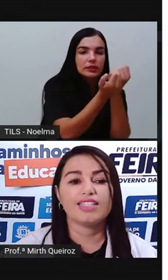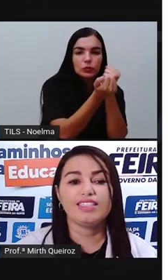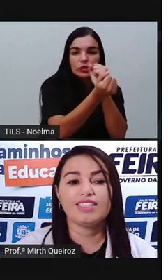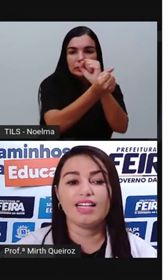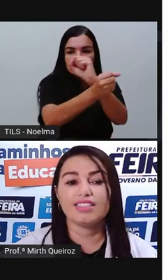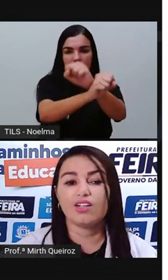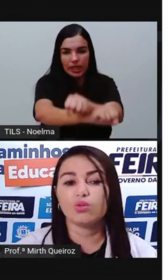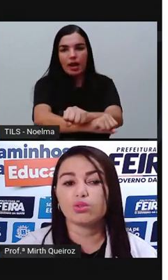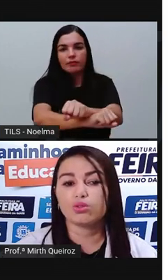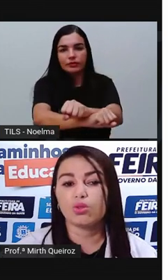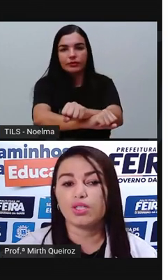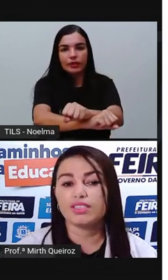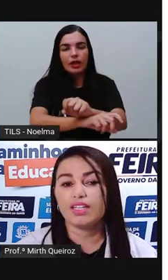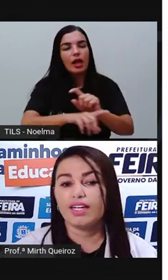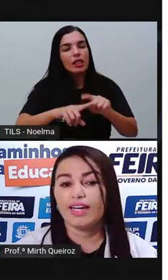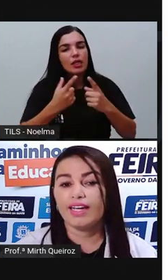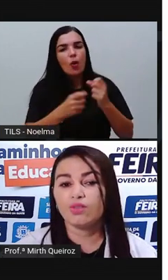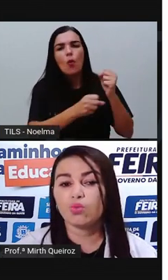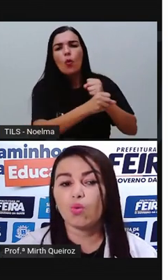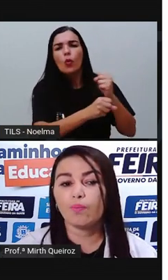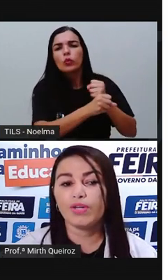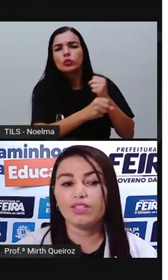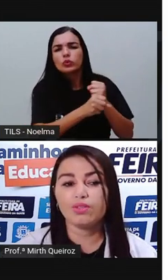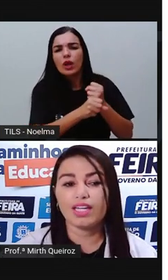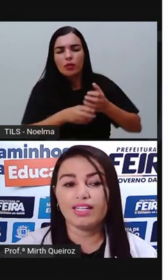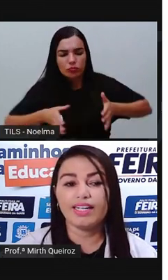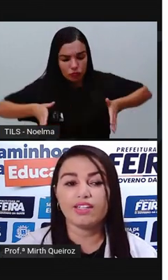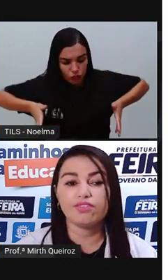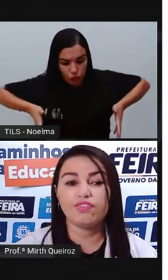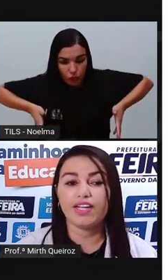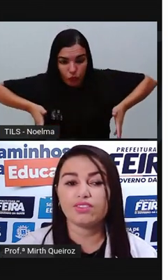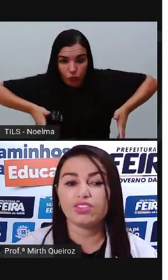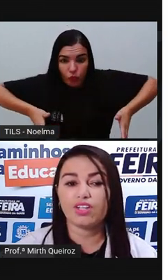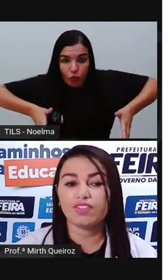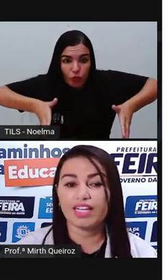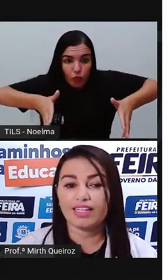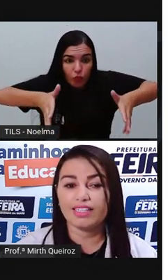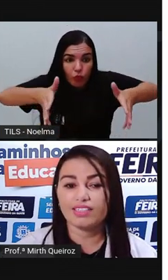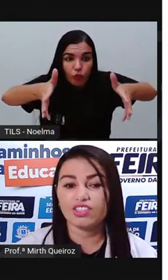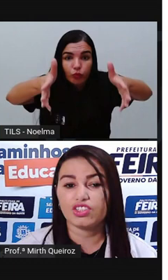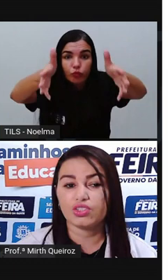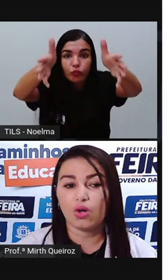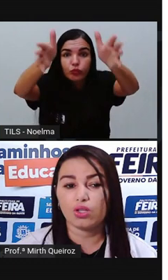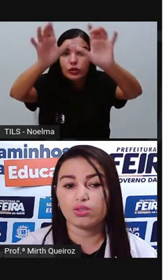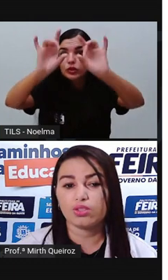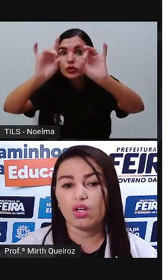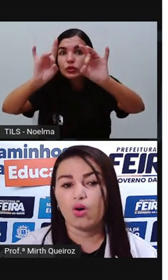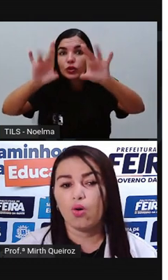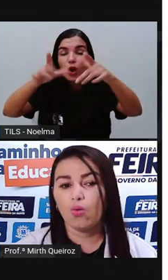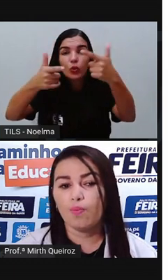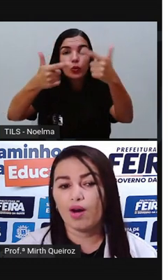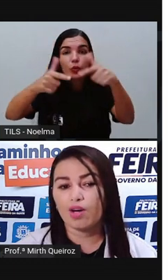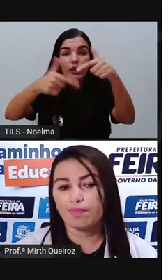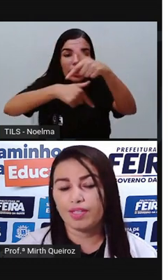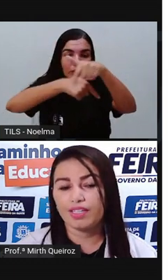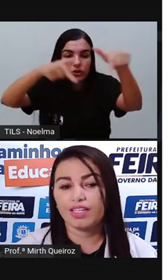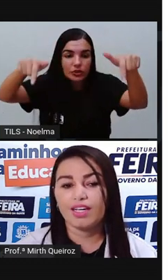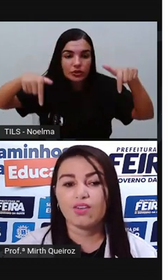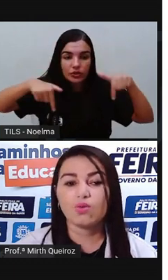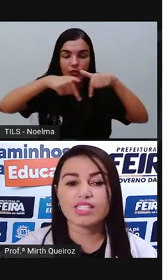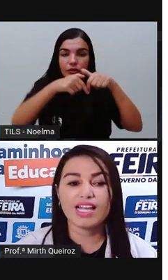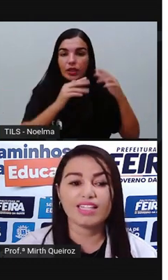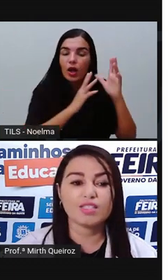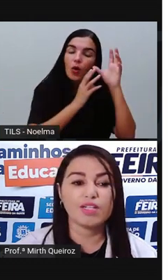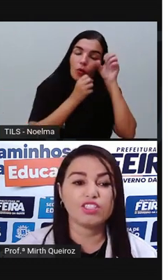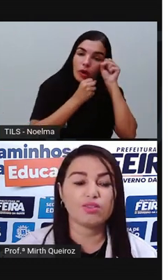As senzalas eram construções em um comprido telheiro, feito de alvinaria de tijolos ou pau a pique,